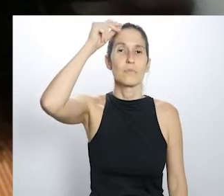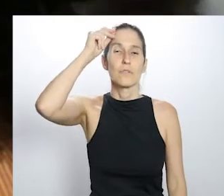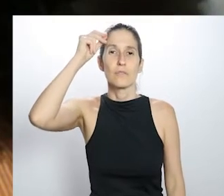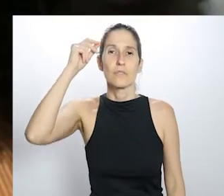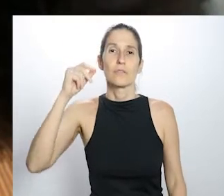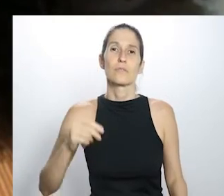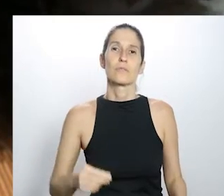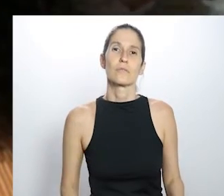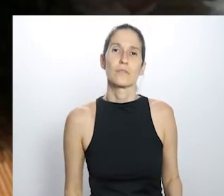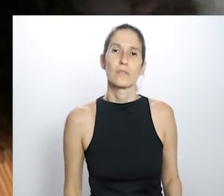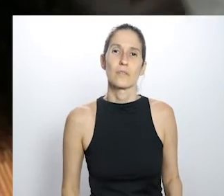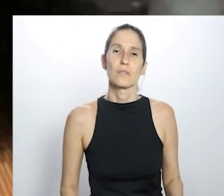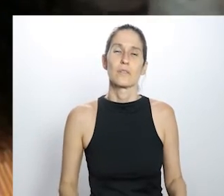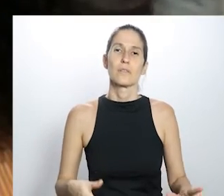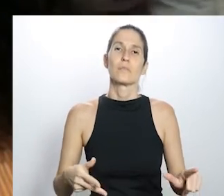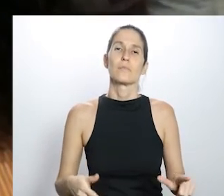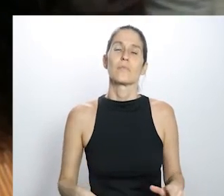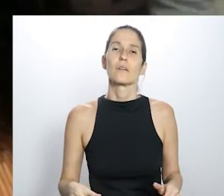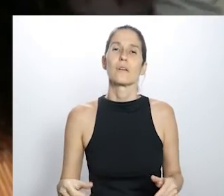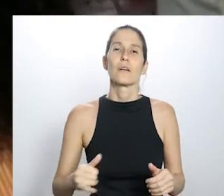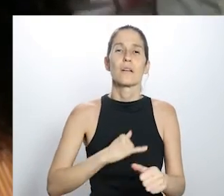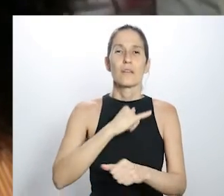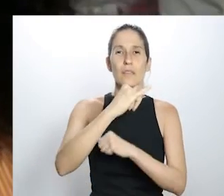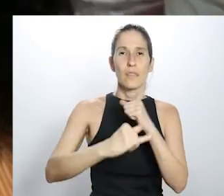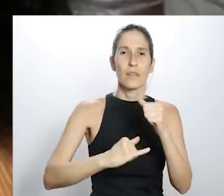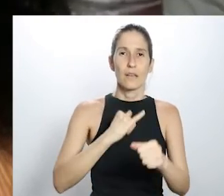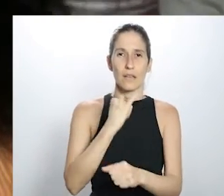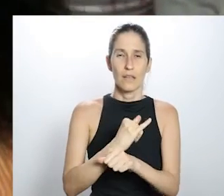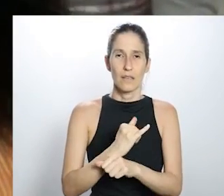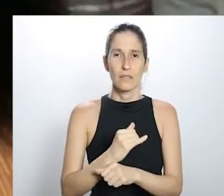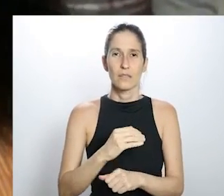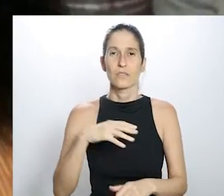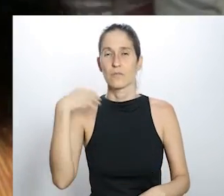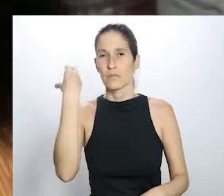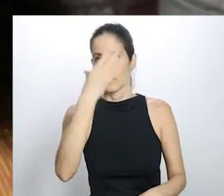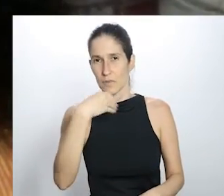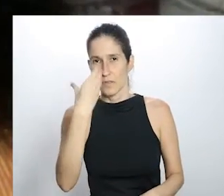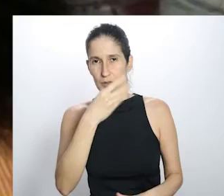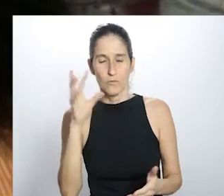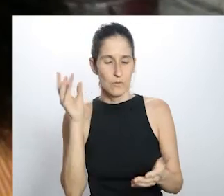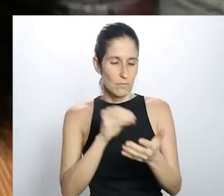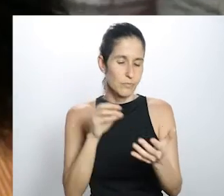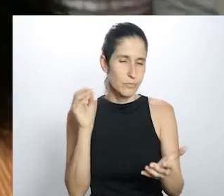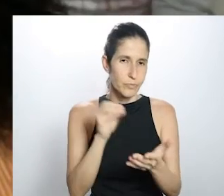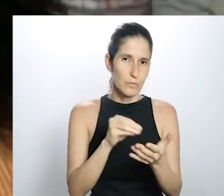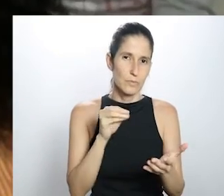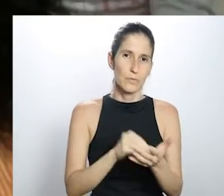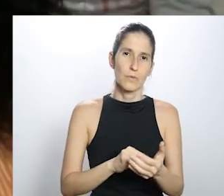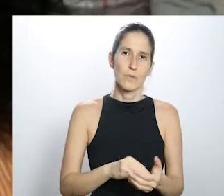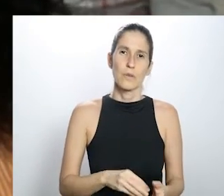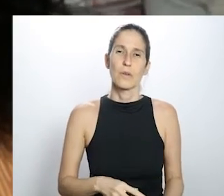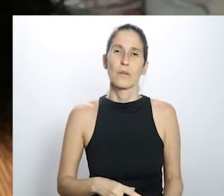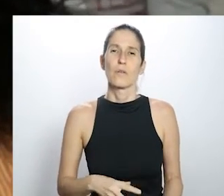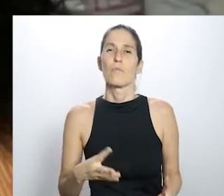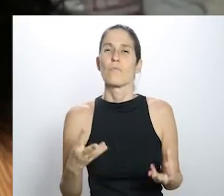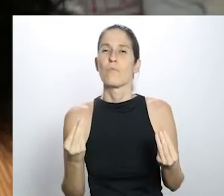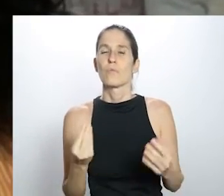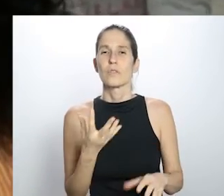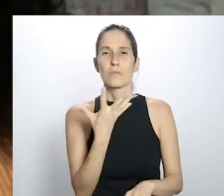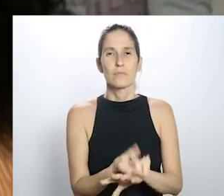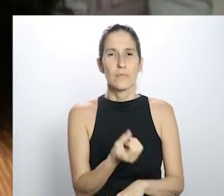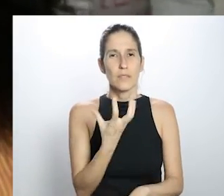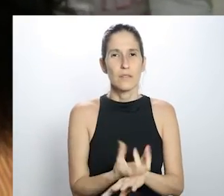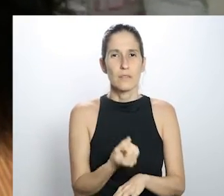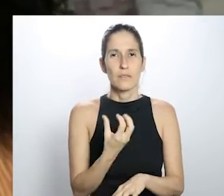prefeitura para colocar online o meu acervo, né? São literalmente milhares de gravações,